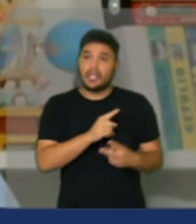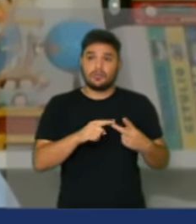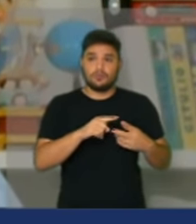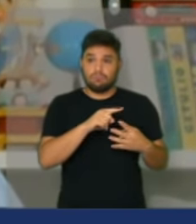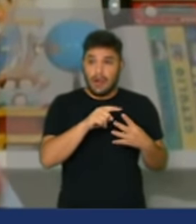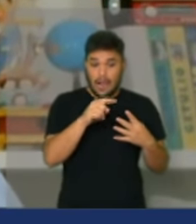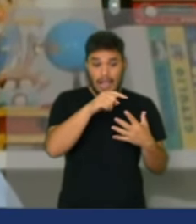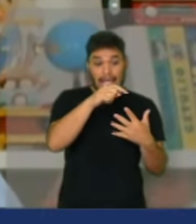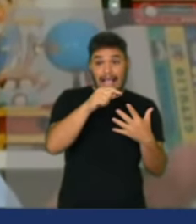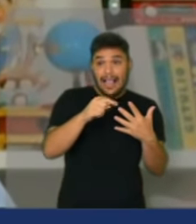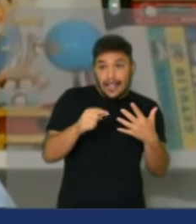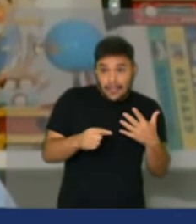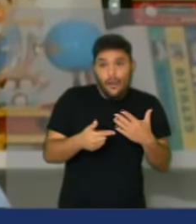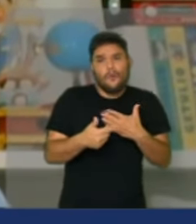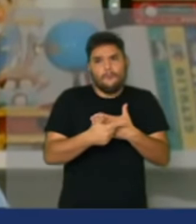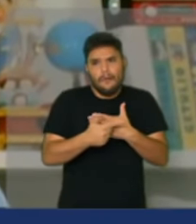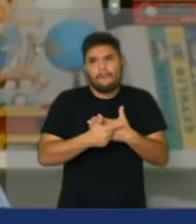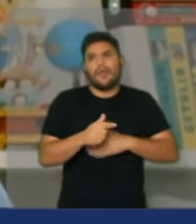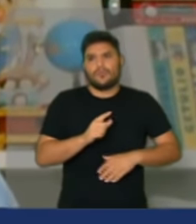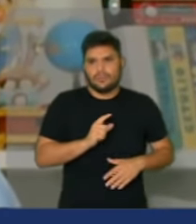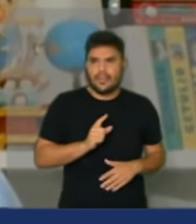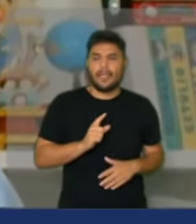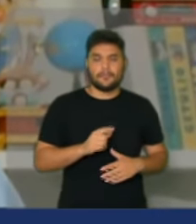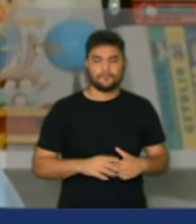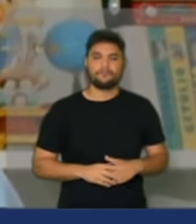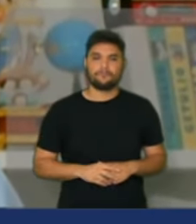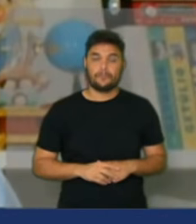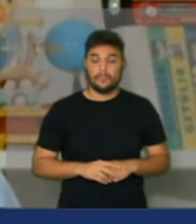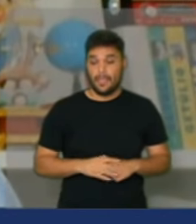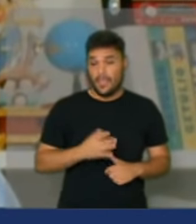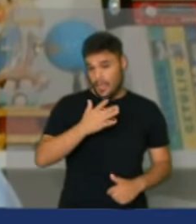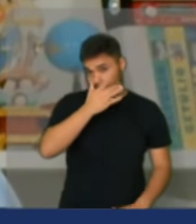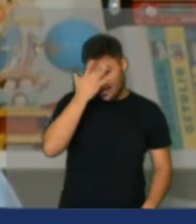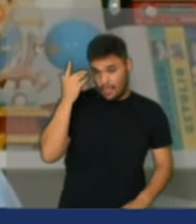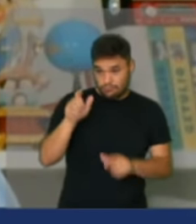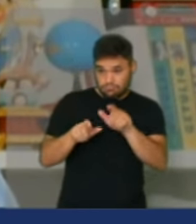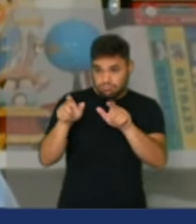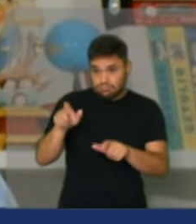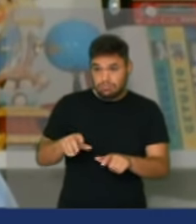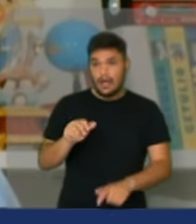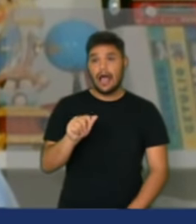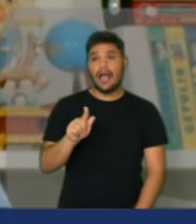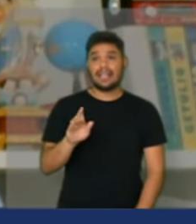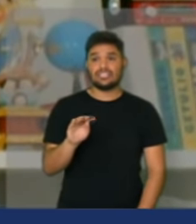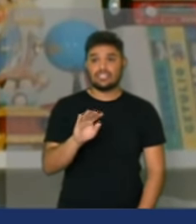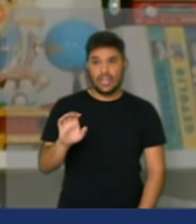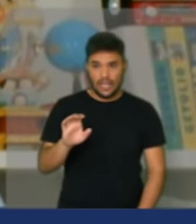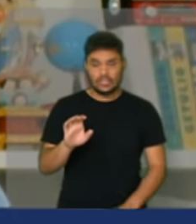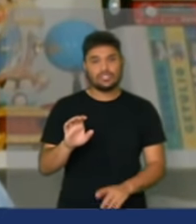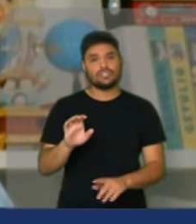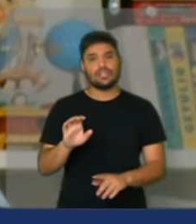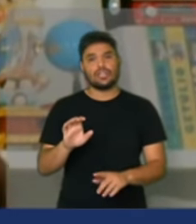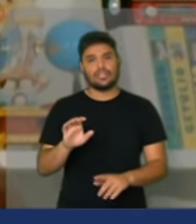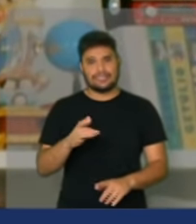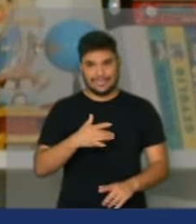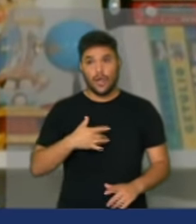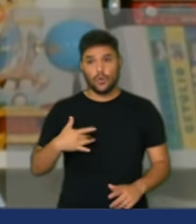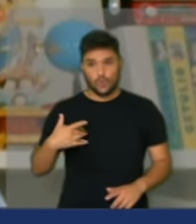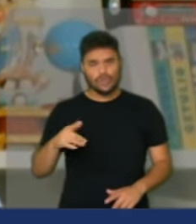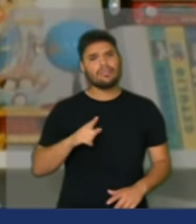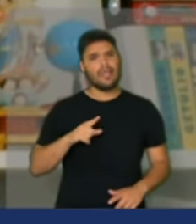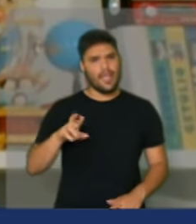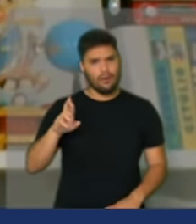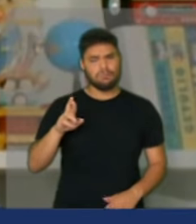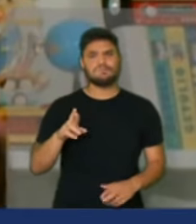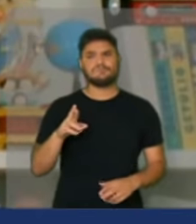cada um na sua função. Os agentes comunitários de saúde têm uma responsabilidade tão grande porque